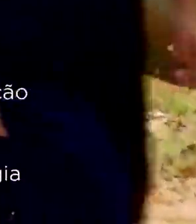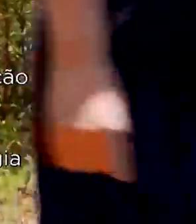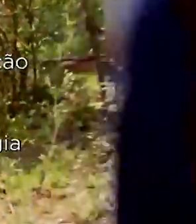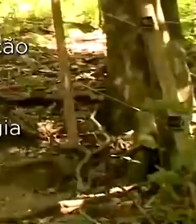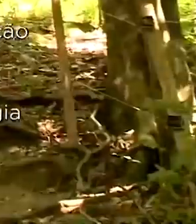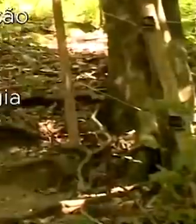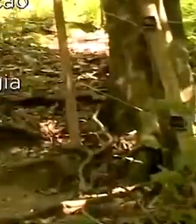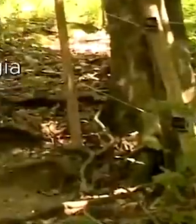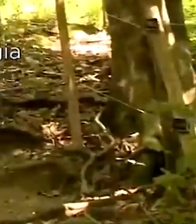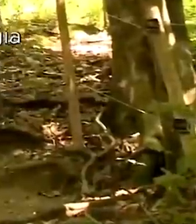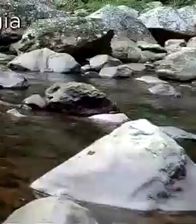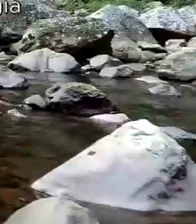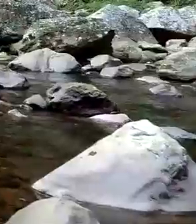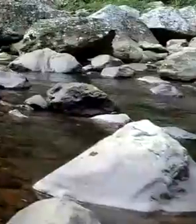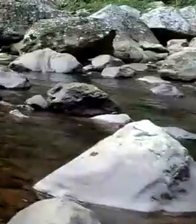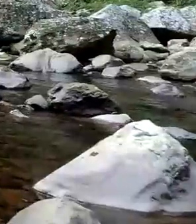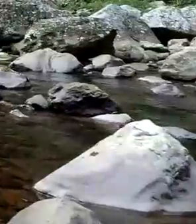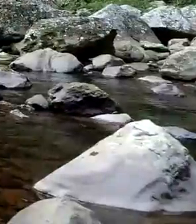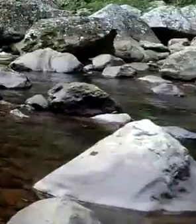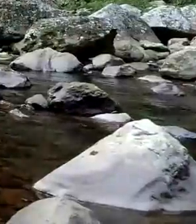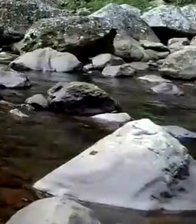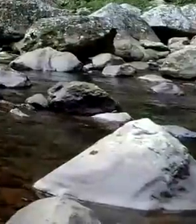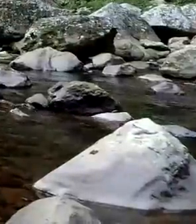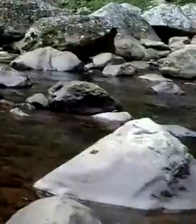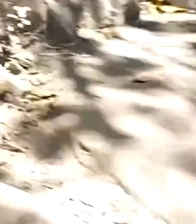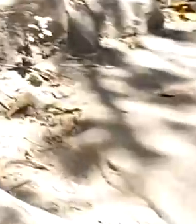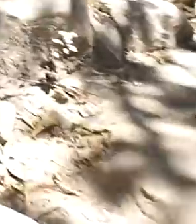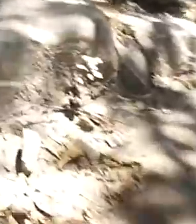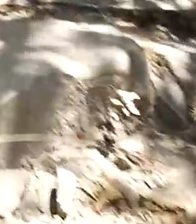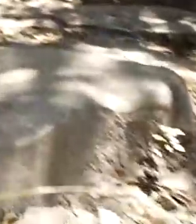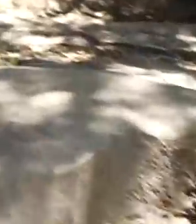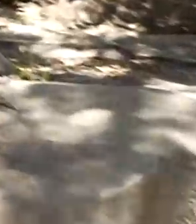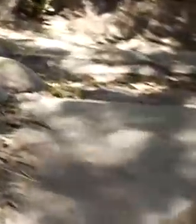Transcrição Tchau, tchau.